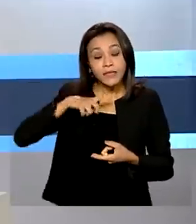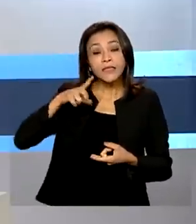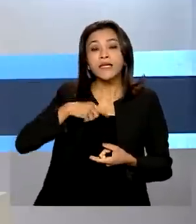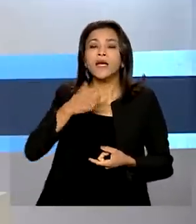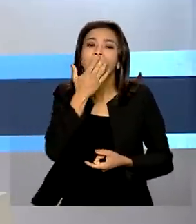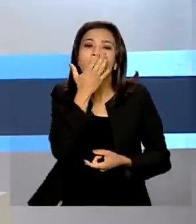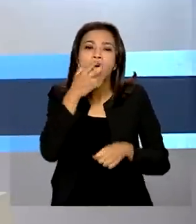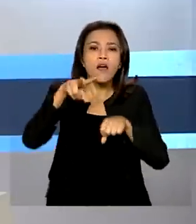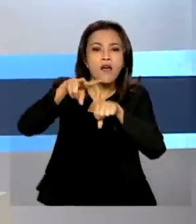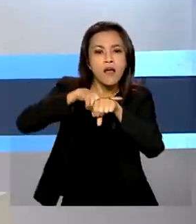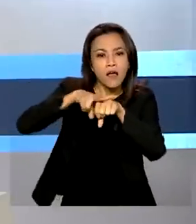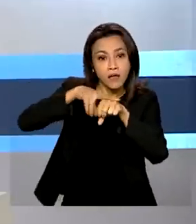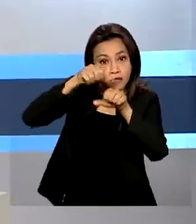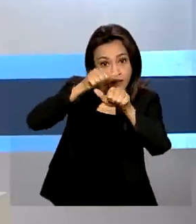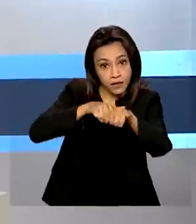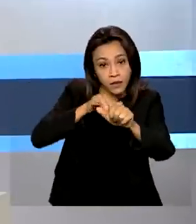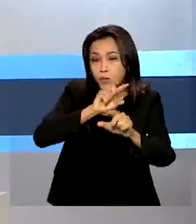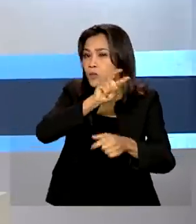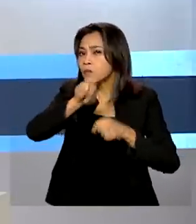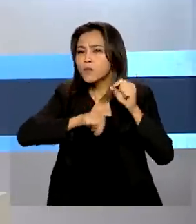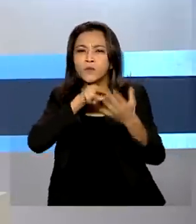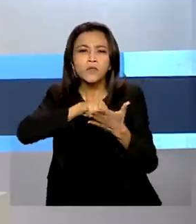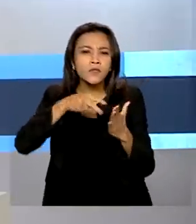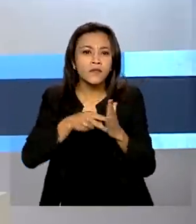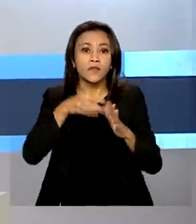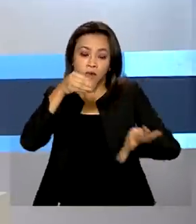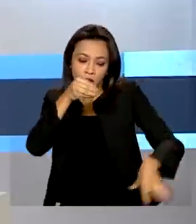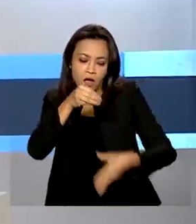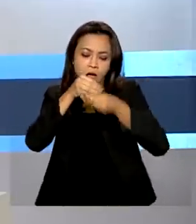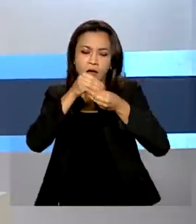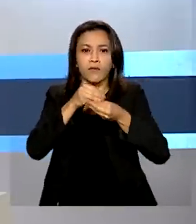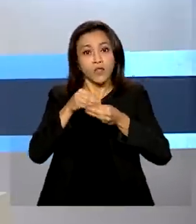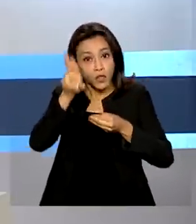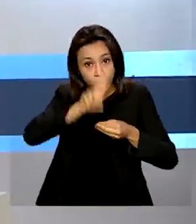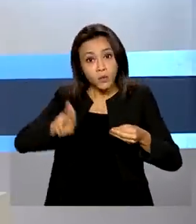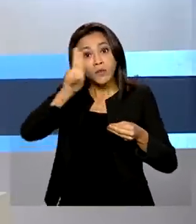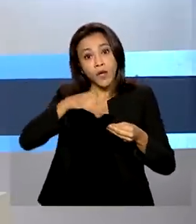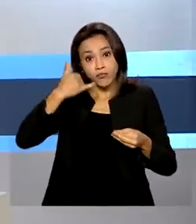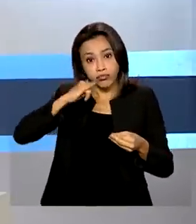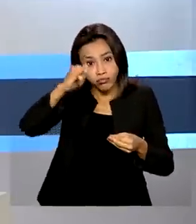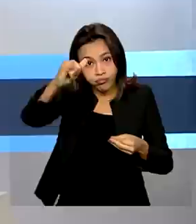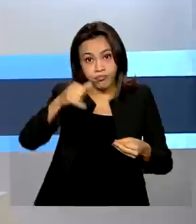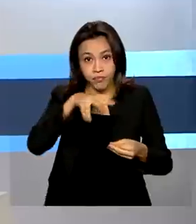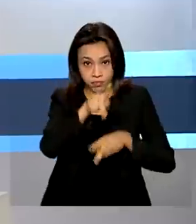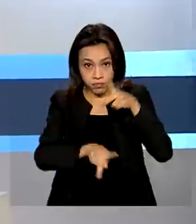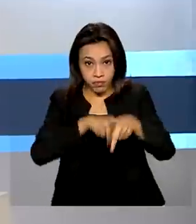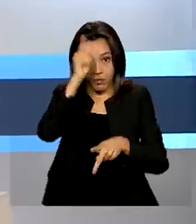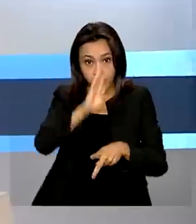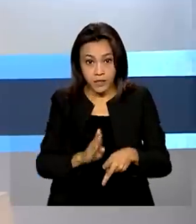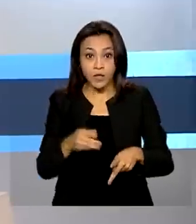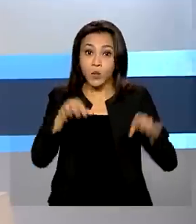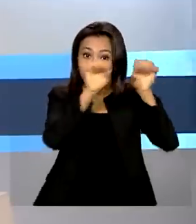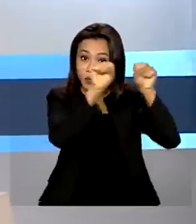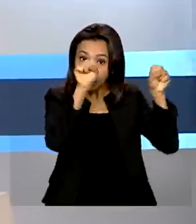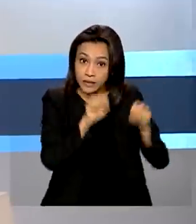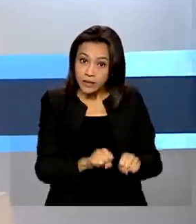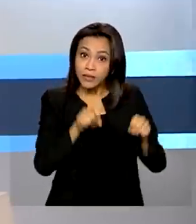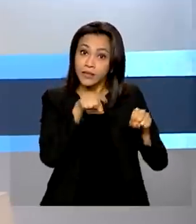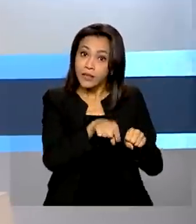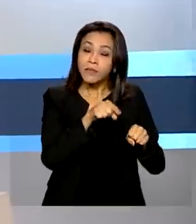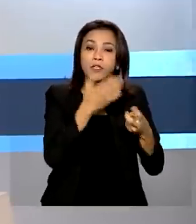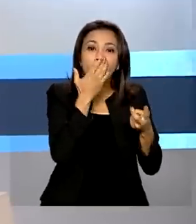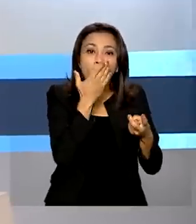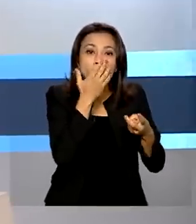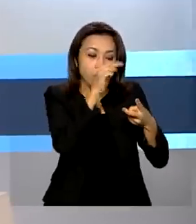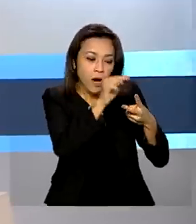setembro, ou seja, não haverá acréscimo para além do que é consumido pelos brasileiros. O sistema de bandeiras tarifárias